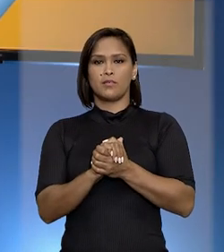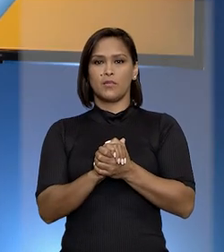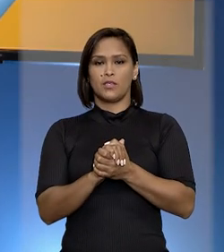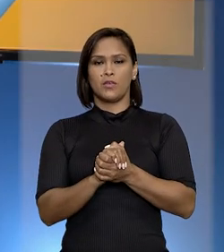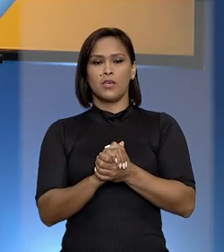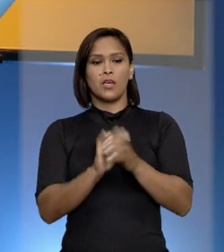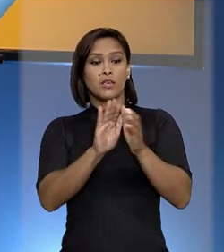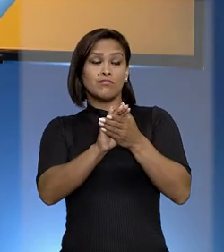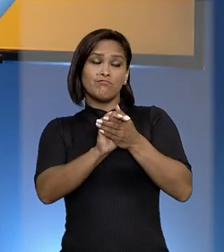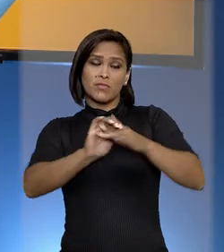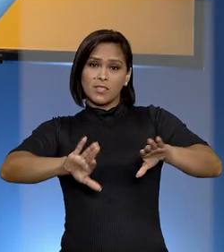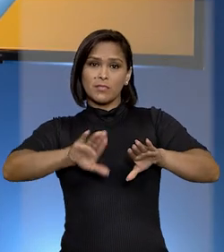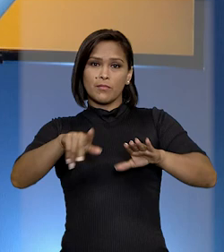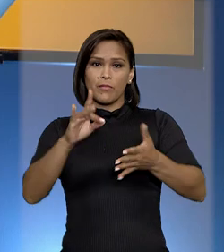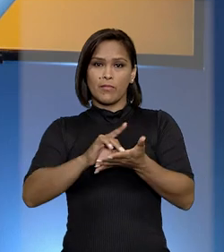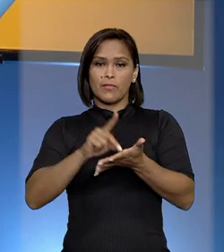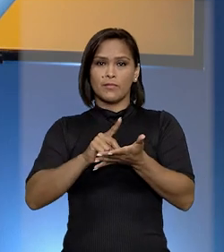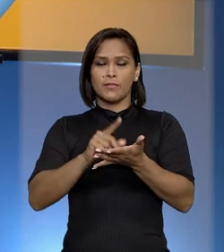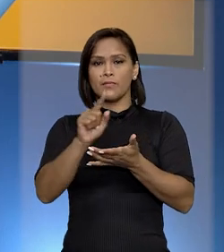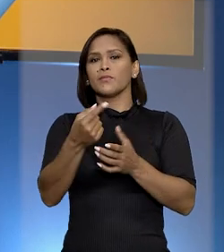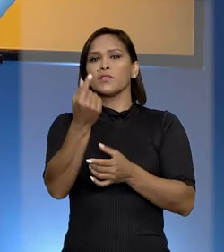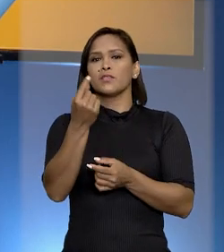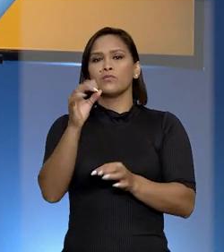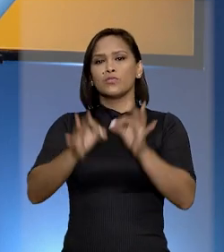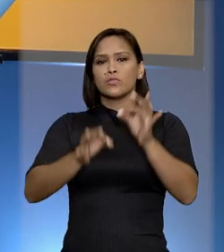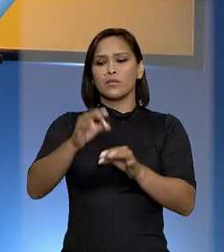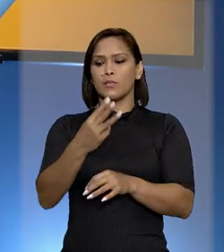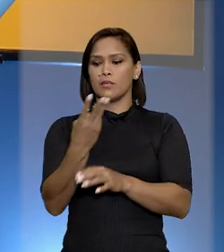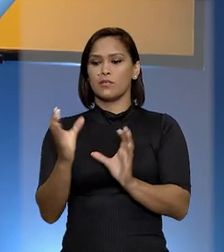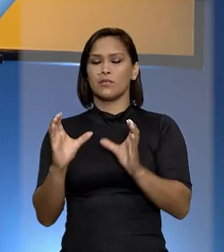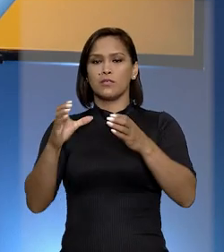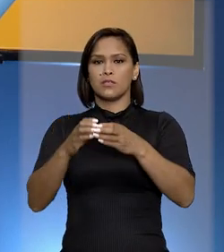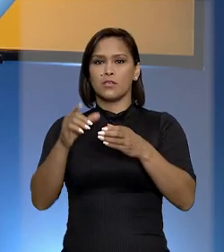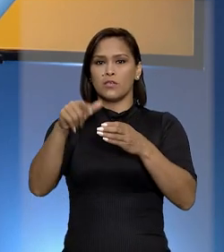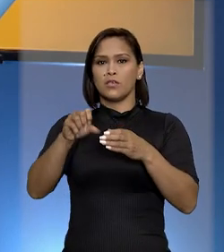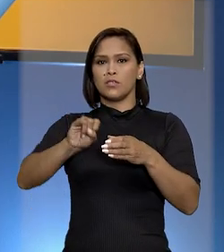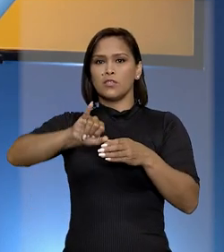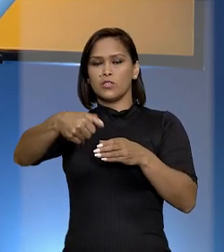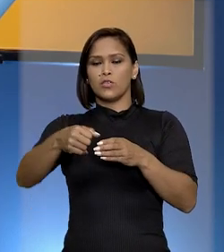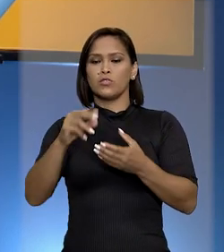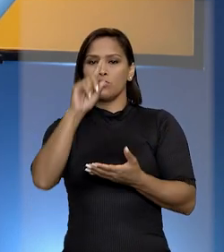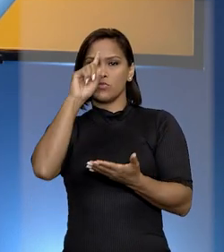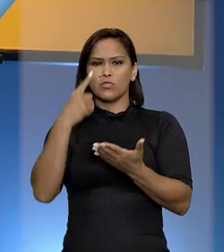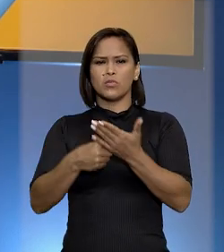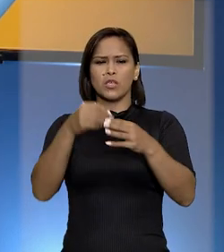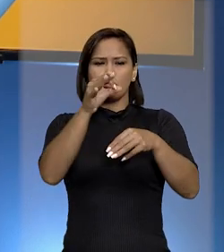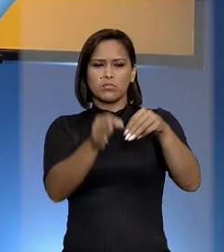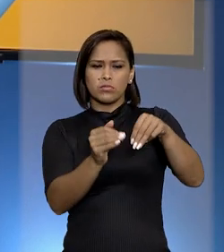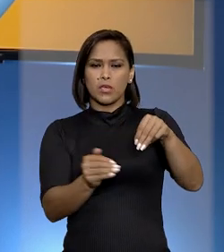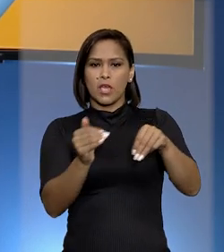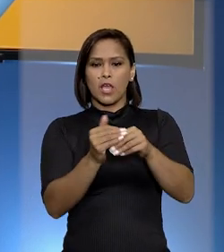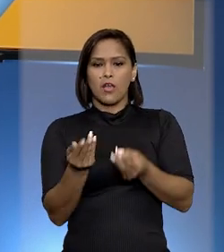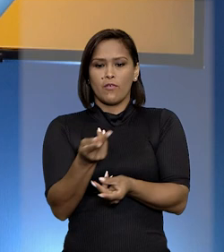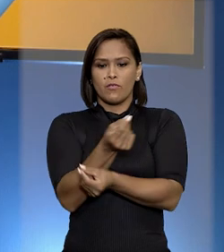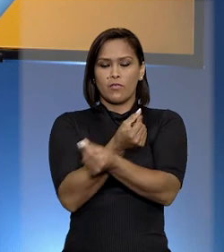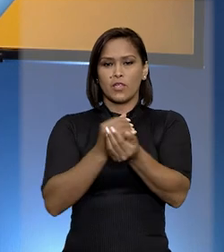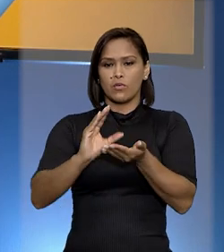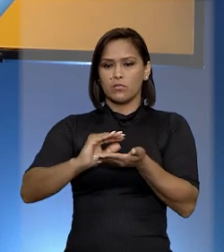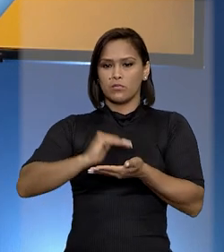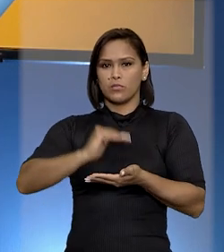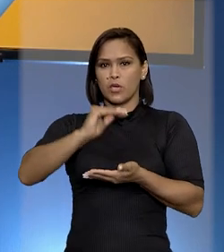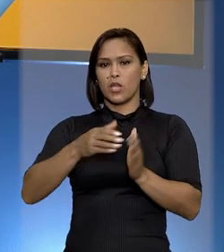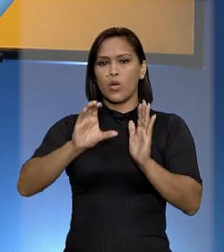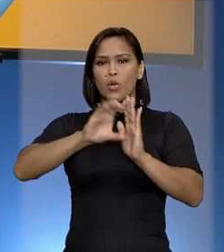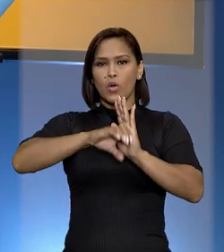casamento, de separação, na verdade. Em um julgamento na terceira turma, os ministros decidiram que regime de bens